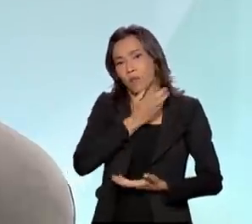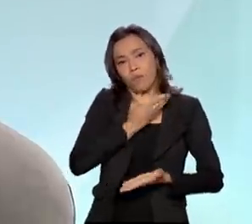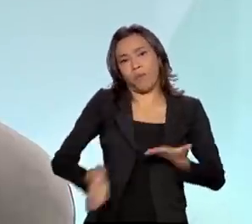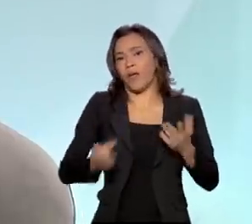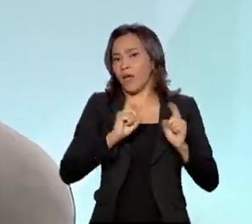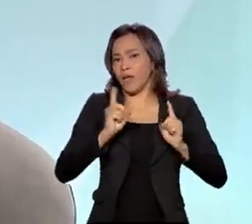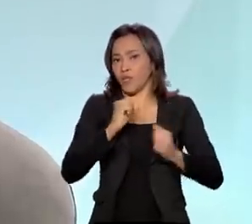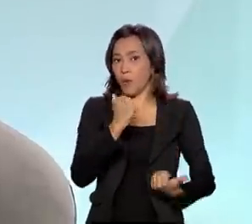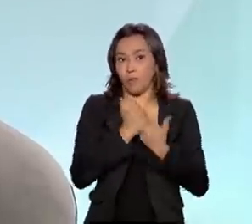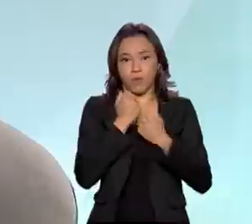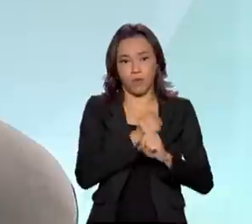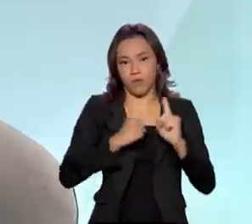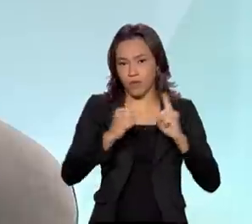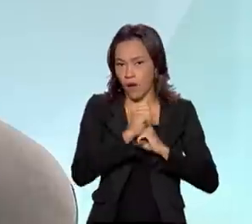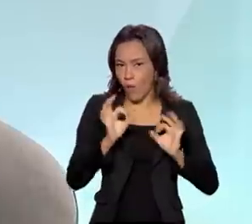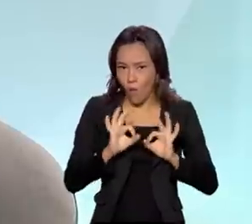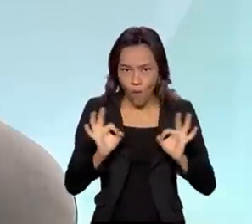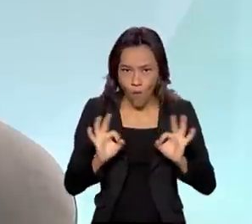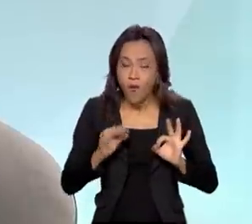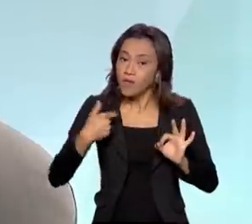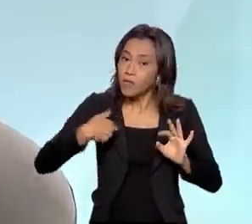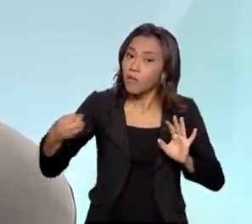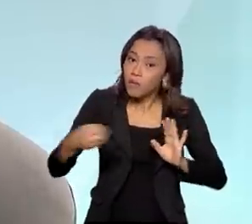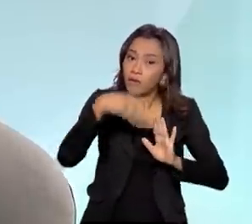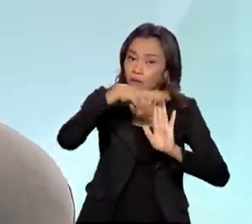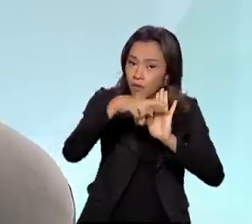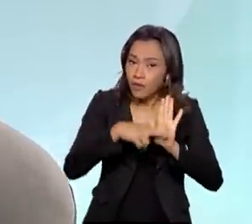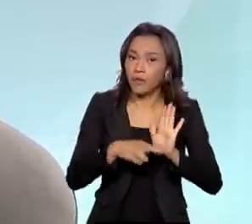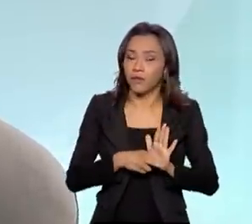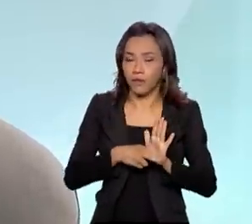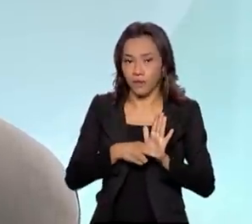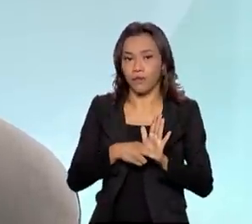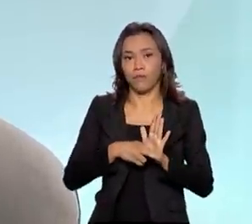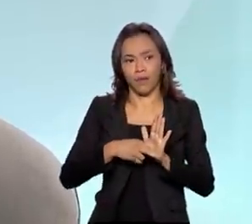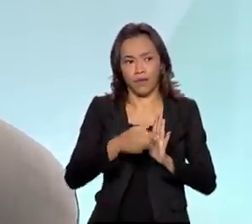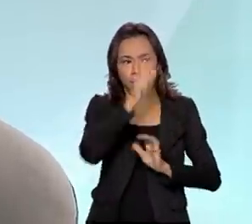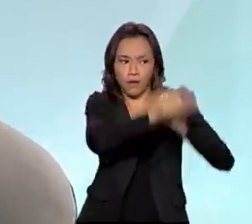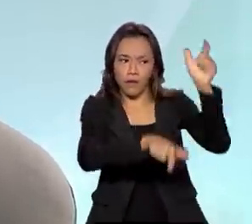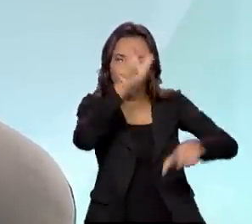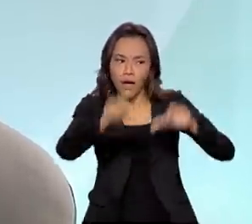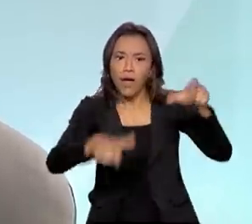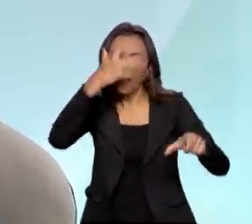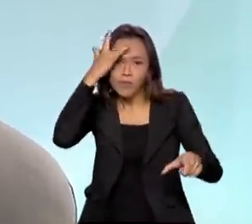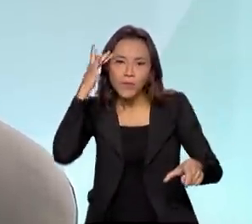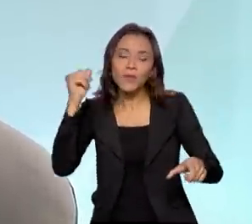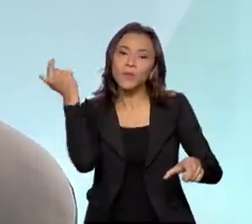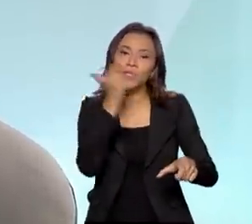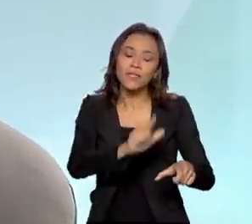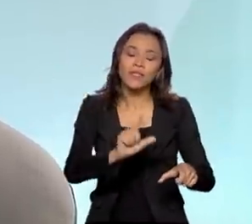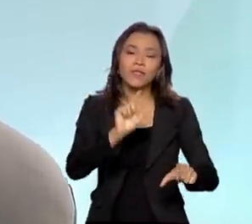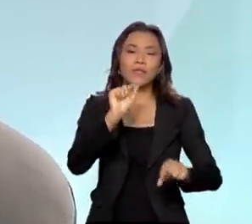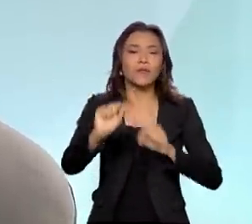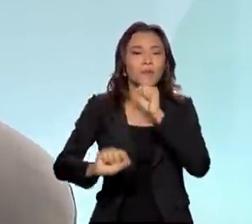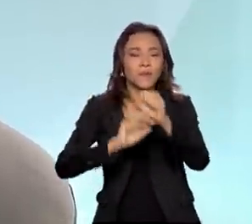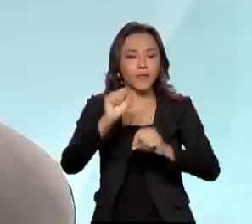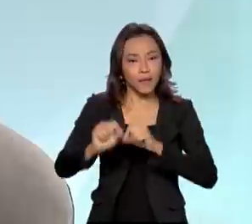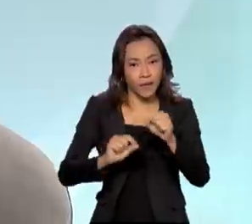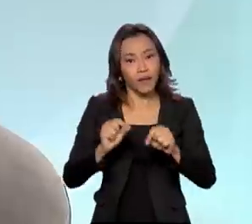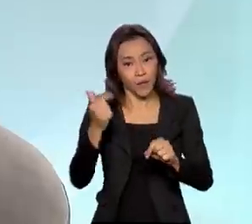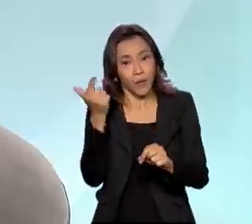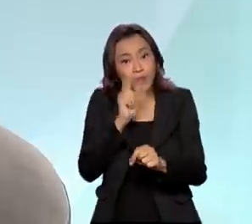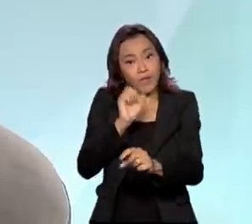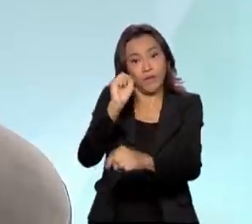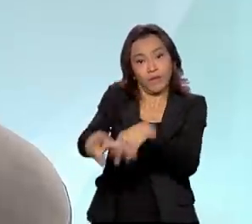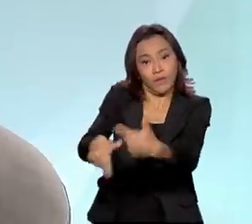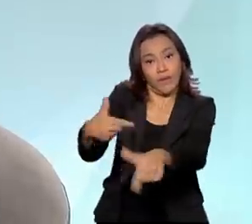Isso é uma mudança muito grande e isso faz com que muitos brasileiros possam, sim, acessar não só a ocupação, como também